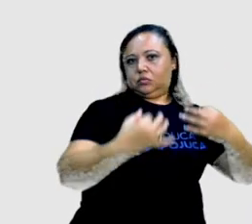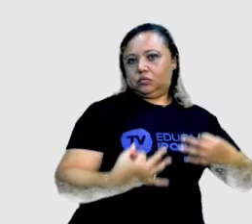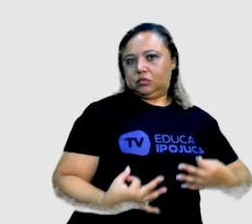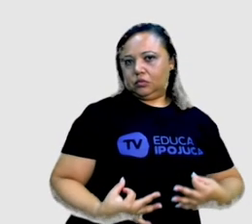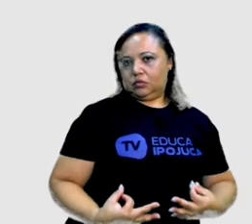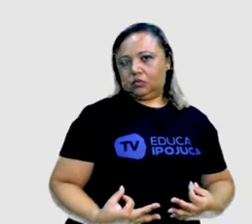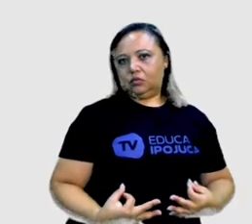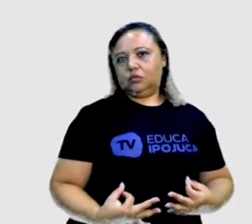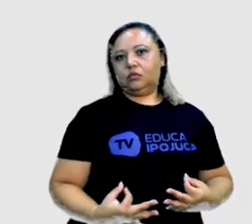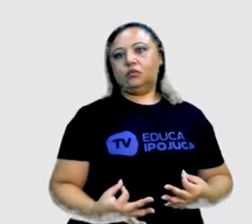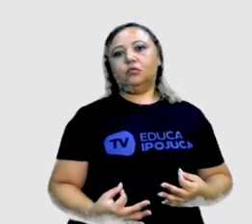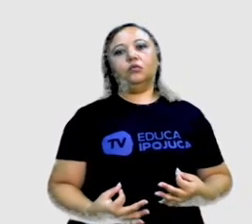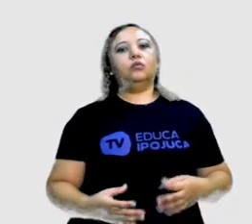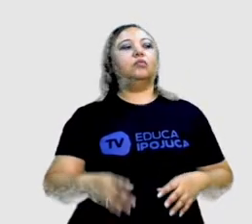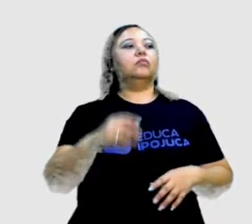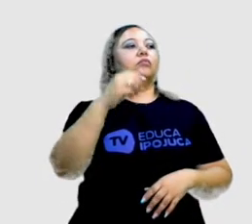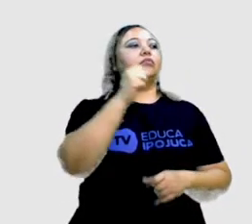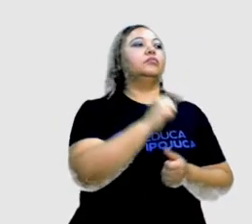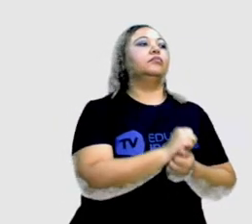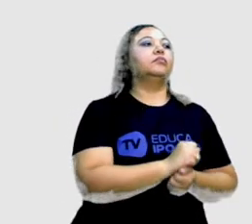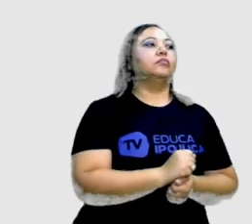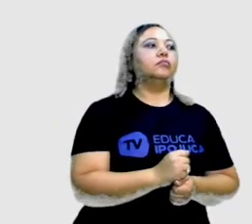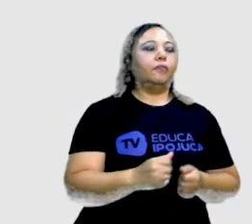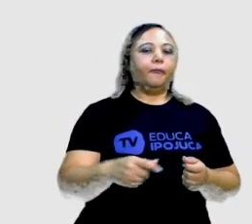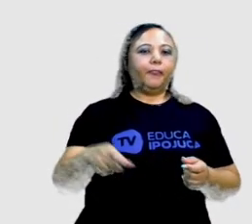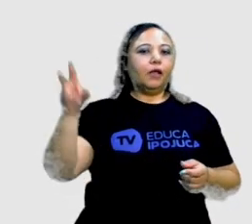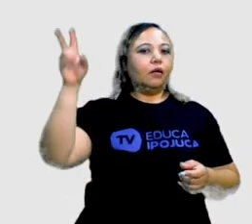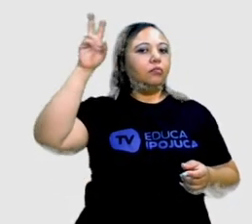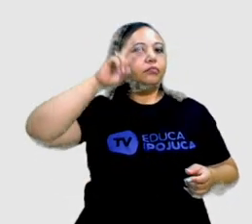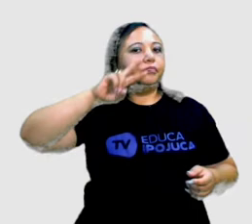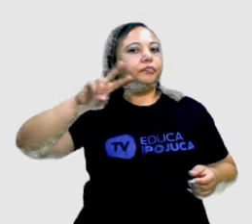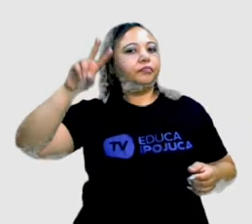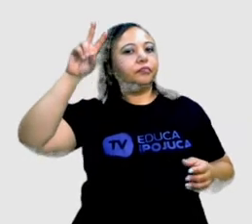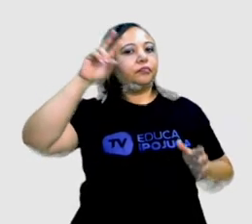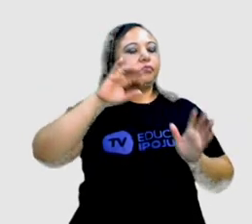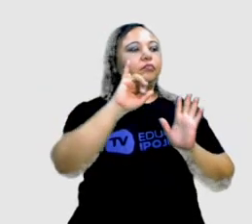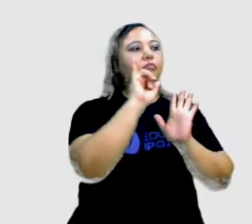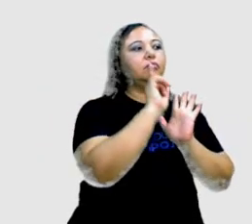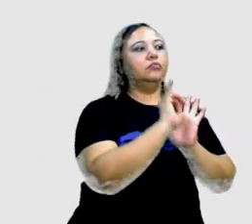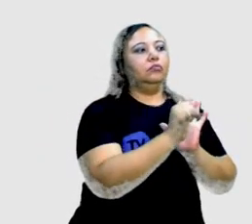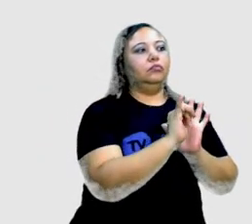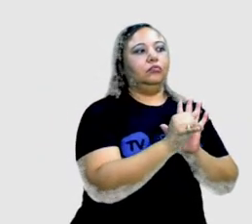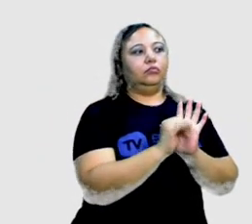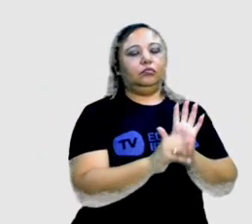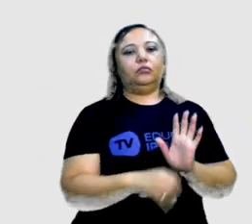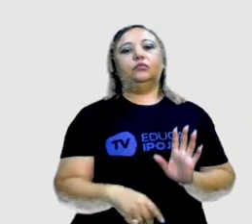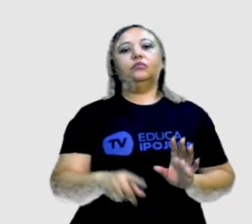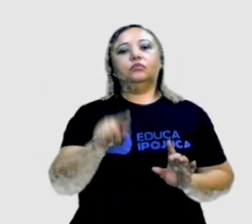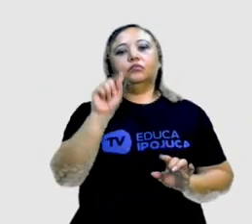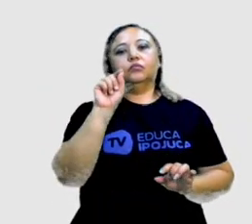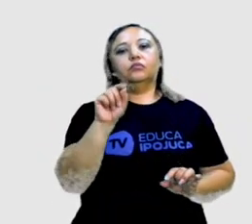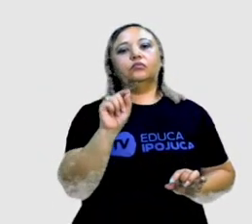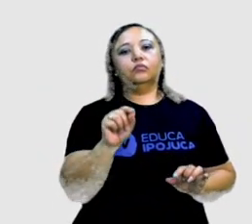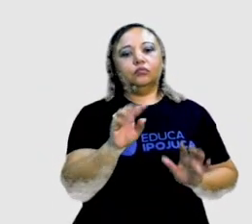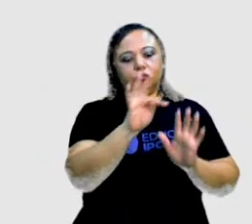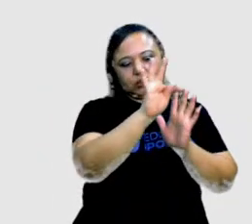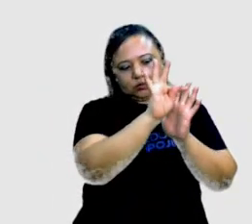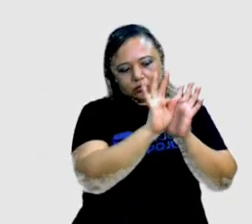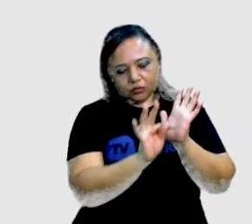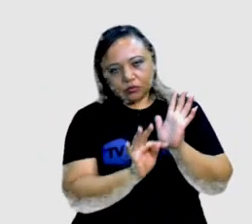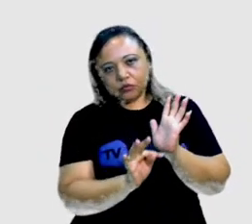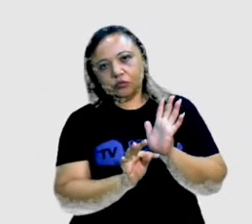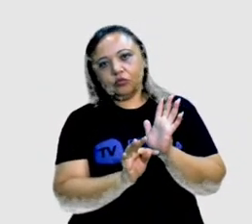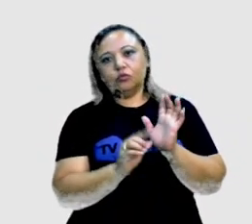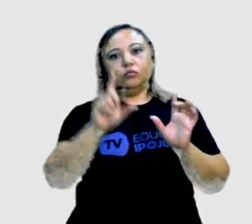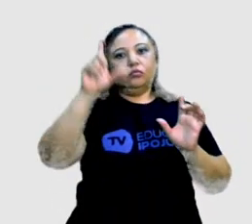tipos de textos. Vamos recordar o que é uma crônica. Crônica, ele é um texto curto